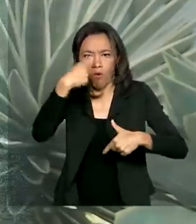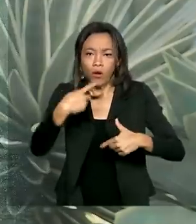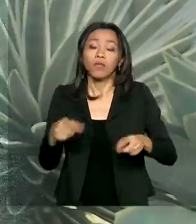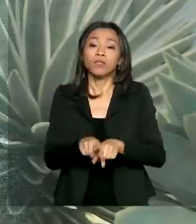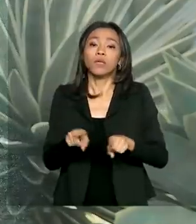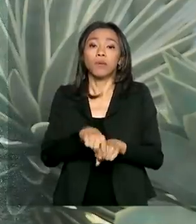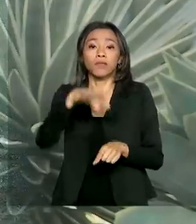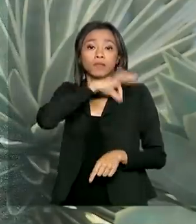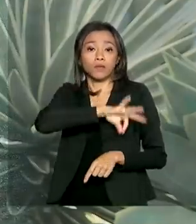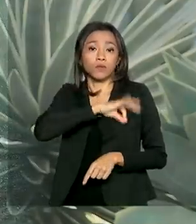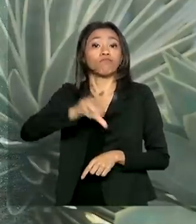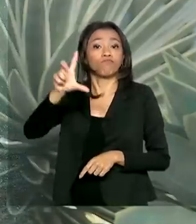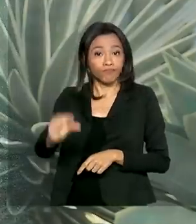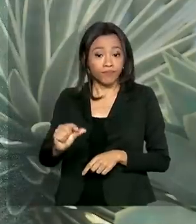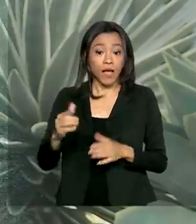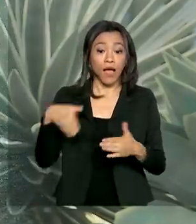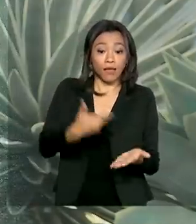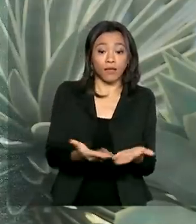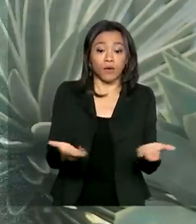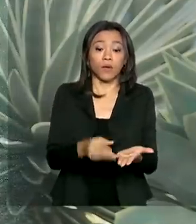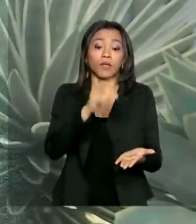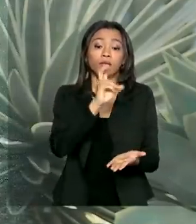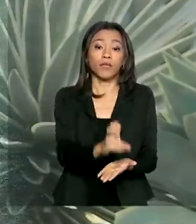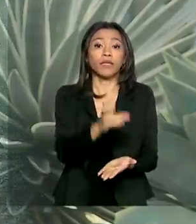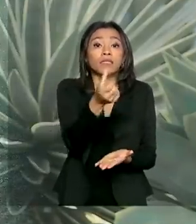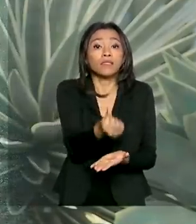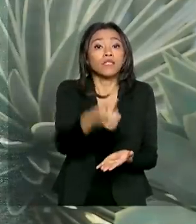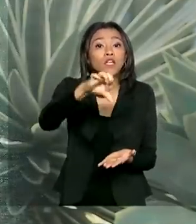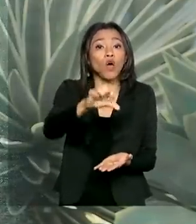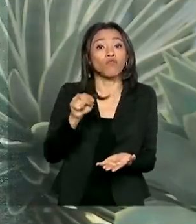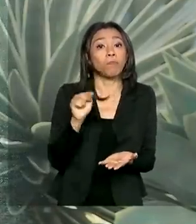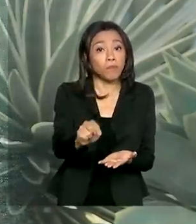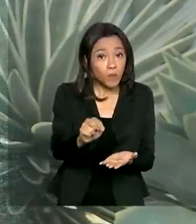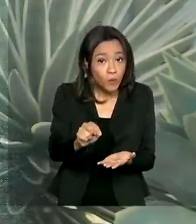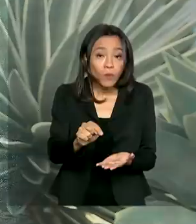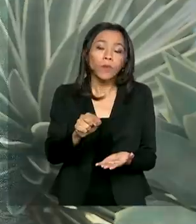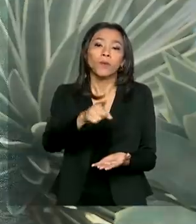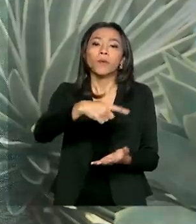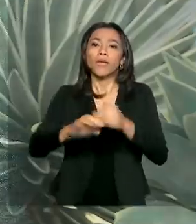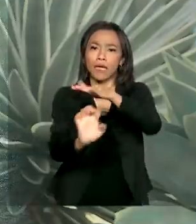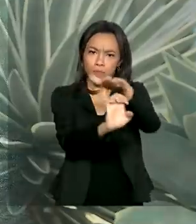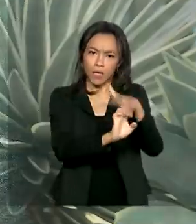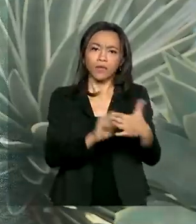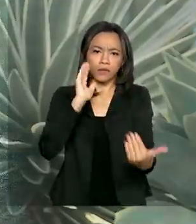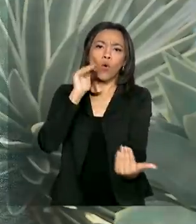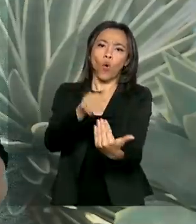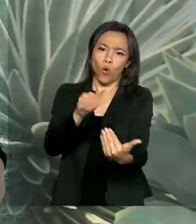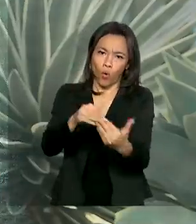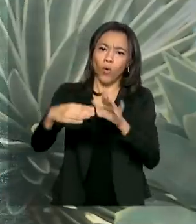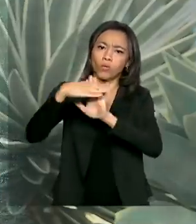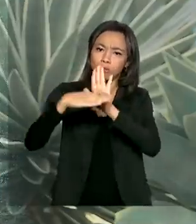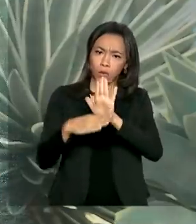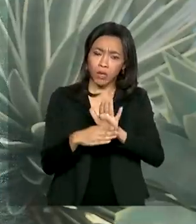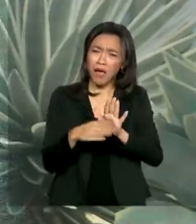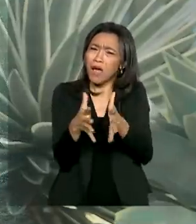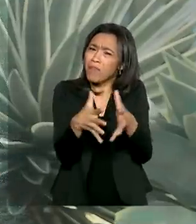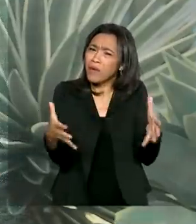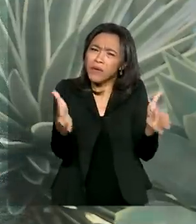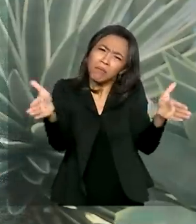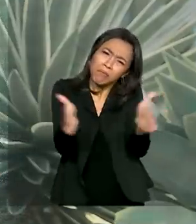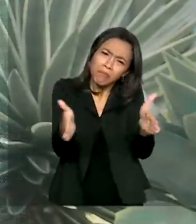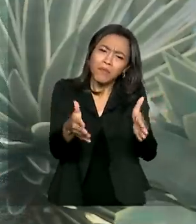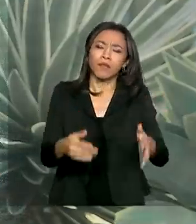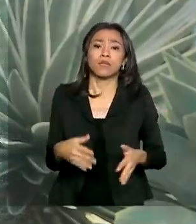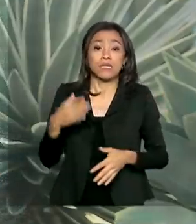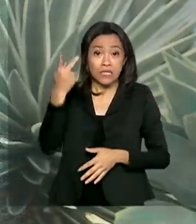momento, 569 mil empresas aderiram a esse programa, a maioria de pequeno porte. E São Paulo foi o